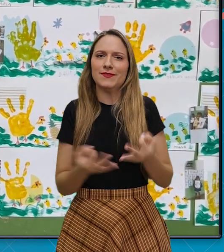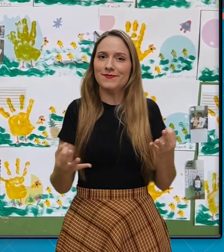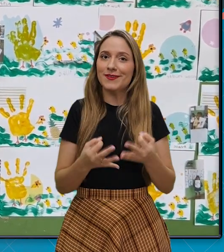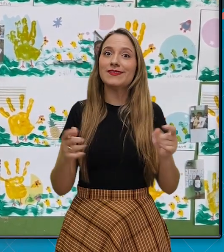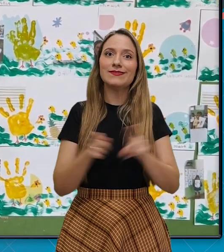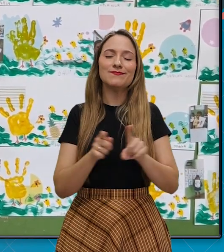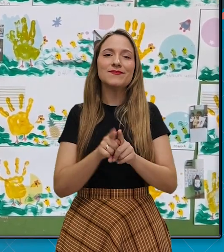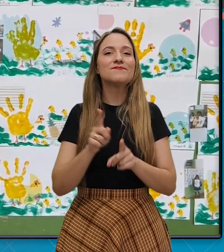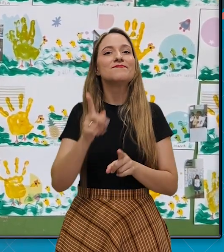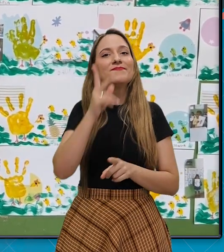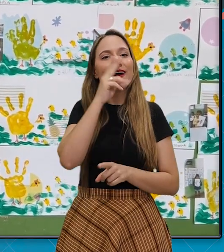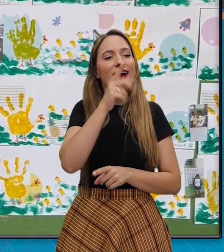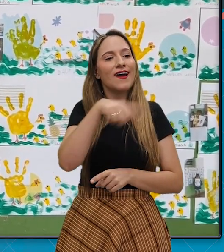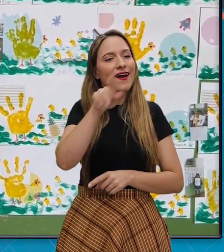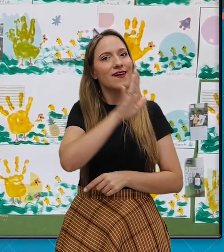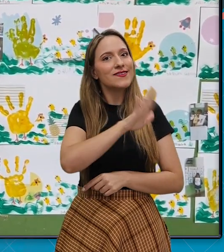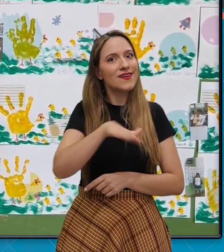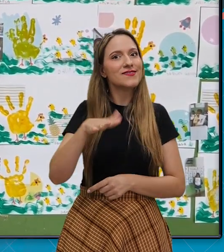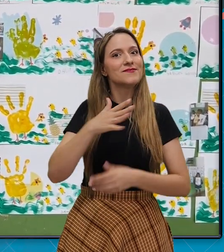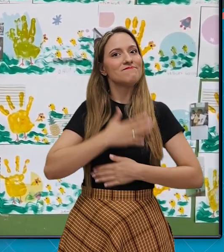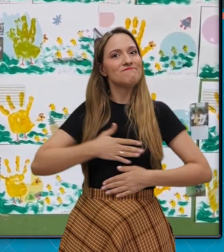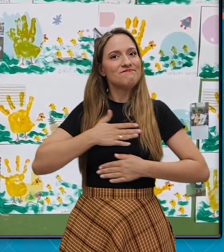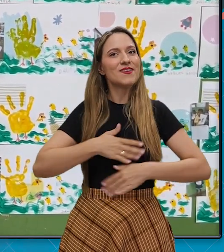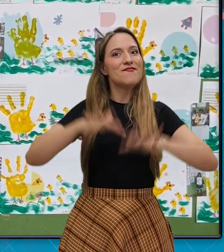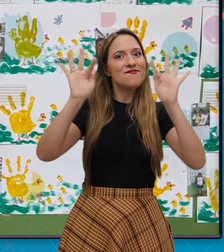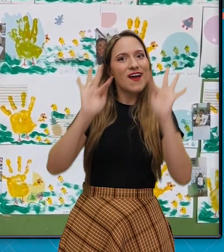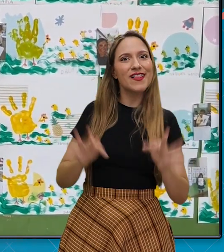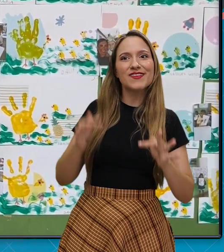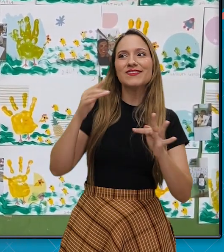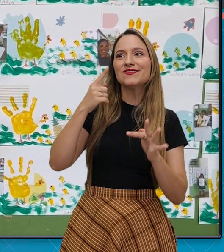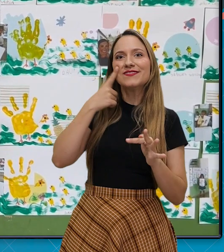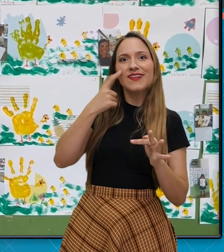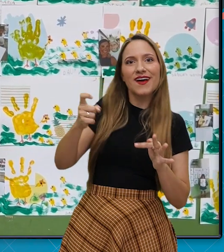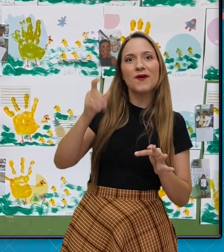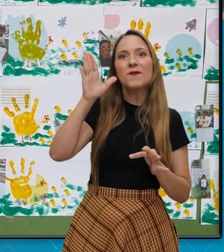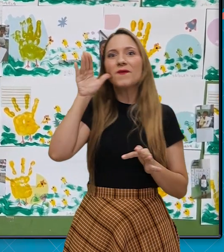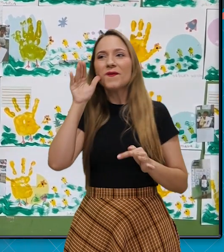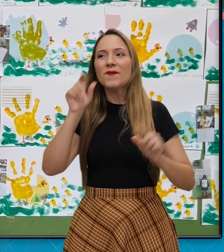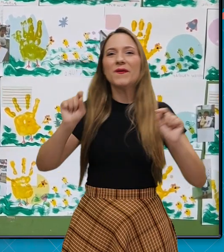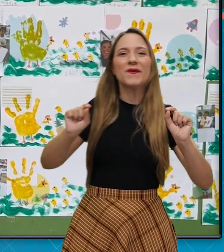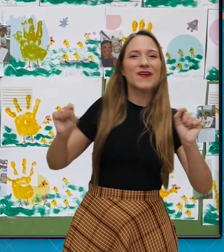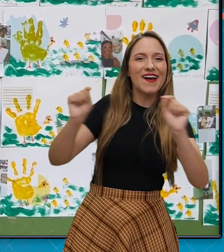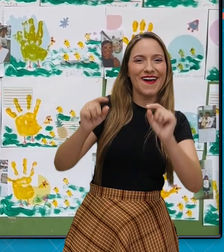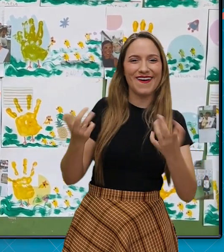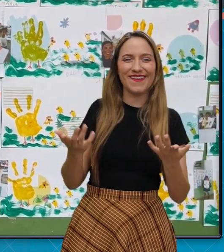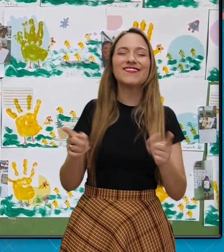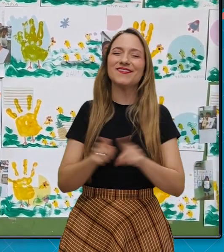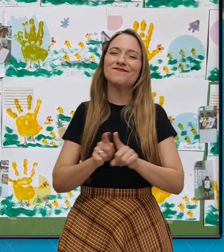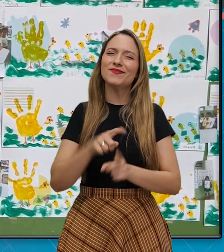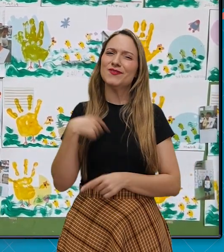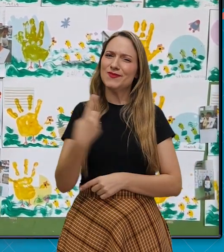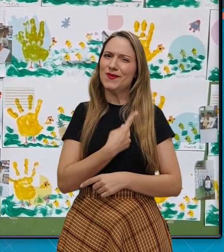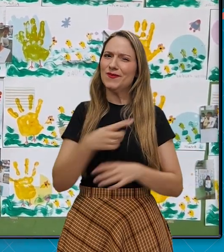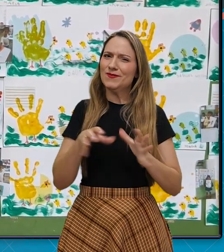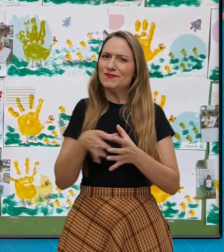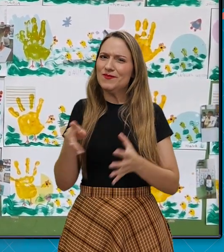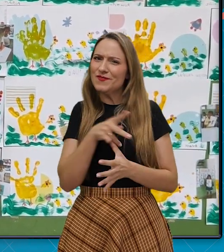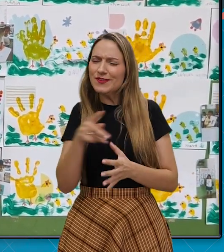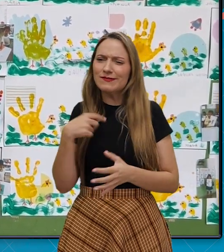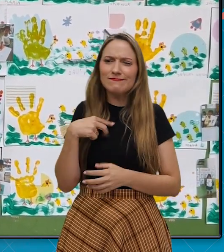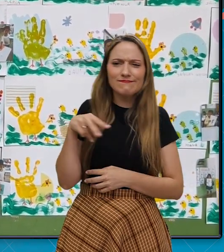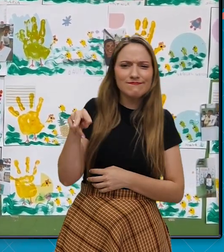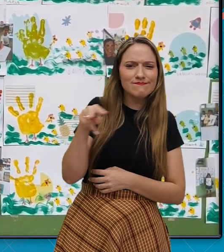deixando as nossas crianças extremamente felizes e curiosas. E diante das observações que nós, professoras do primeiro ano,